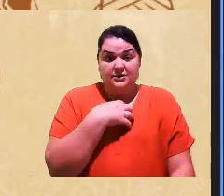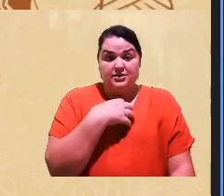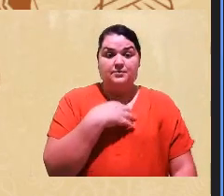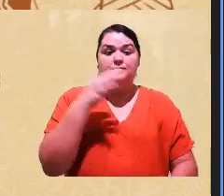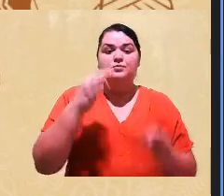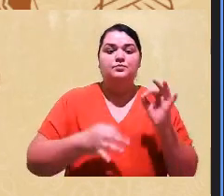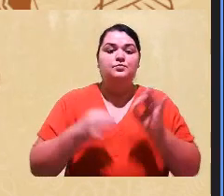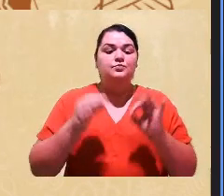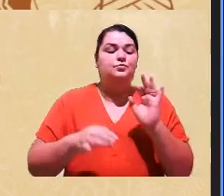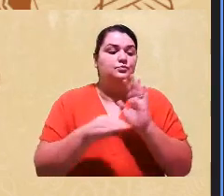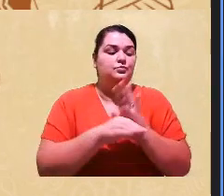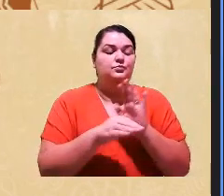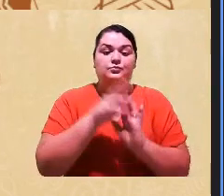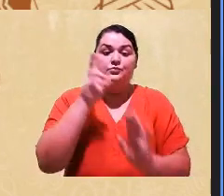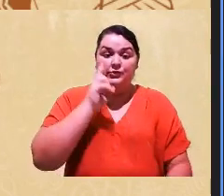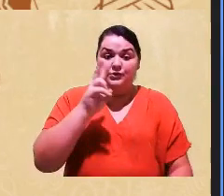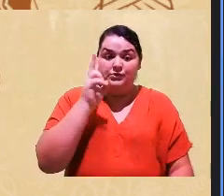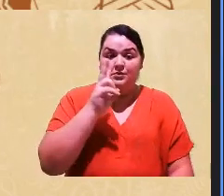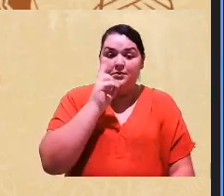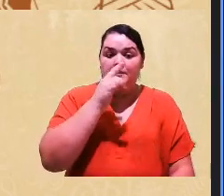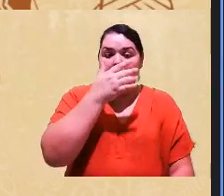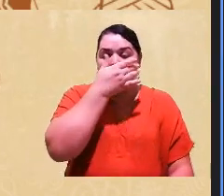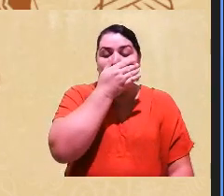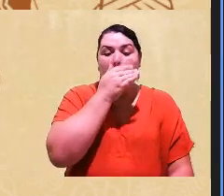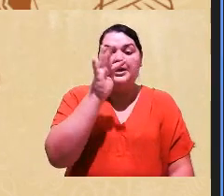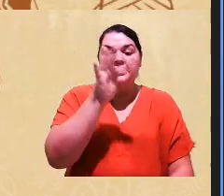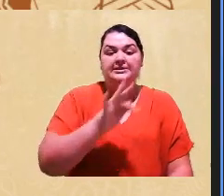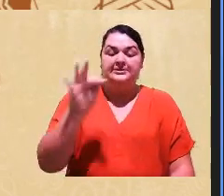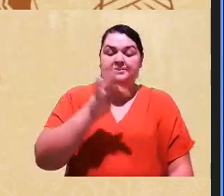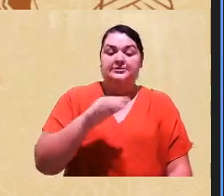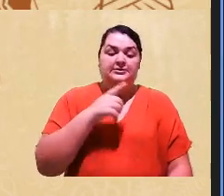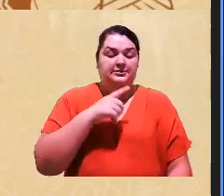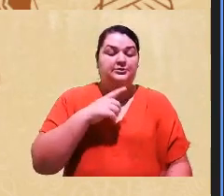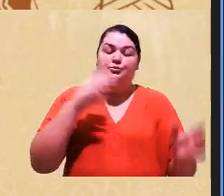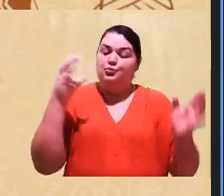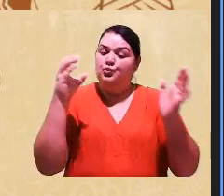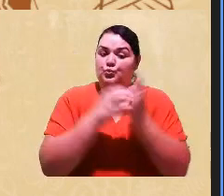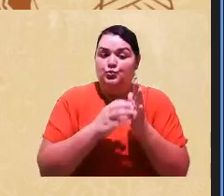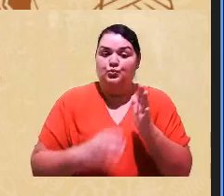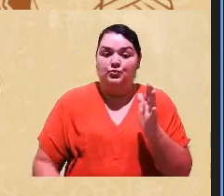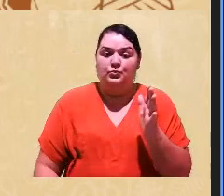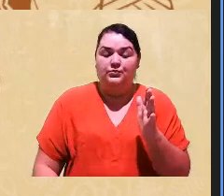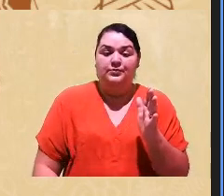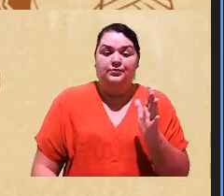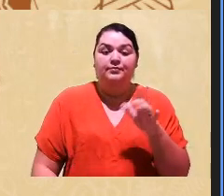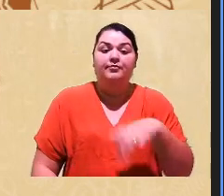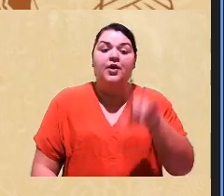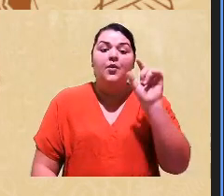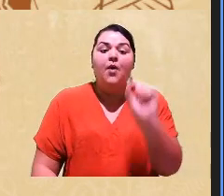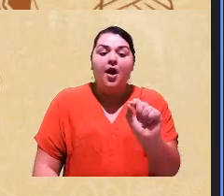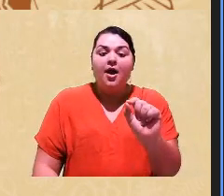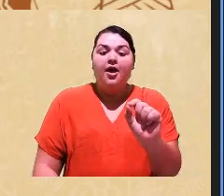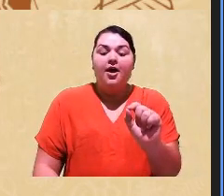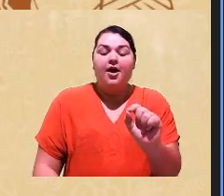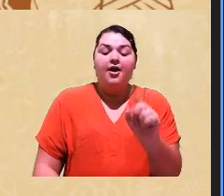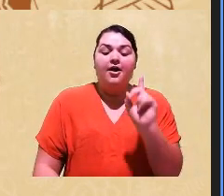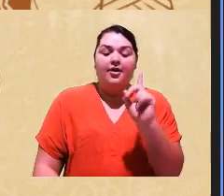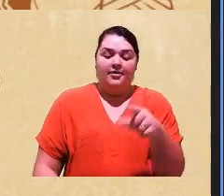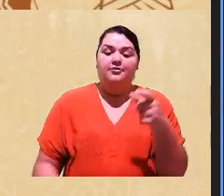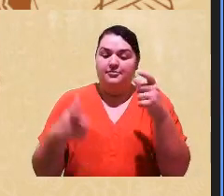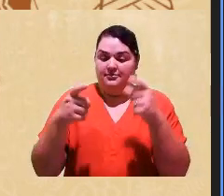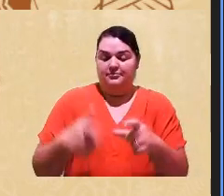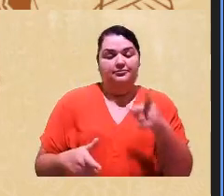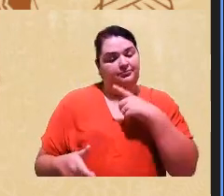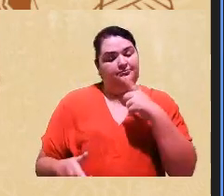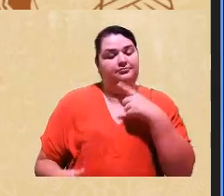históricas, o melhor lugar da universidade ou de um concurso público, é esse, é o lugar que nós devemos